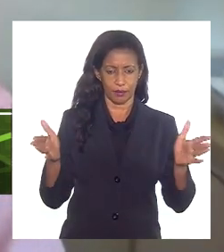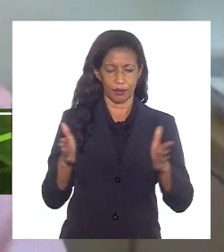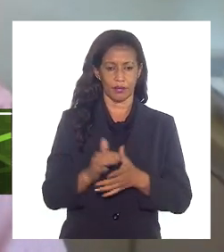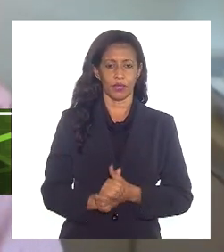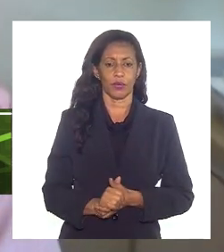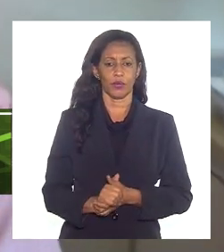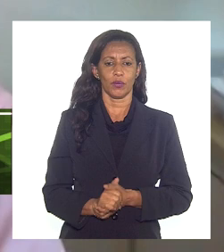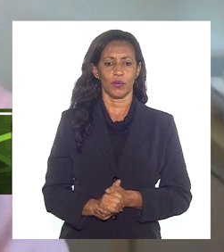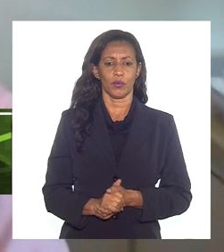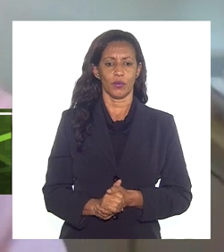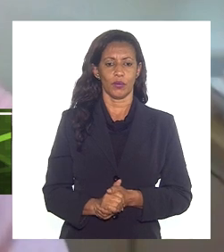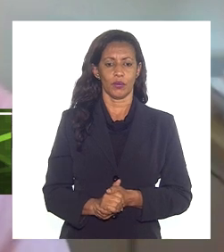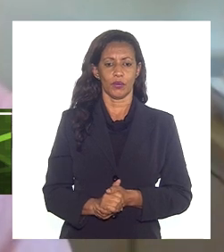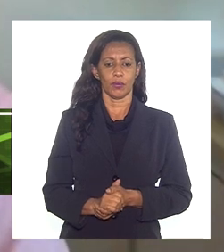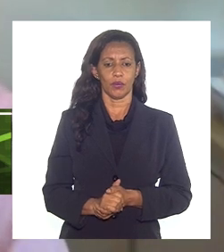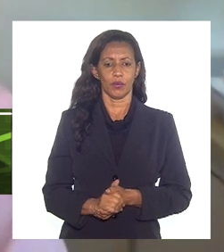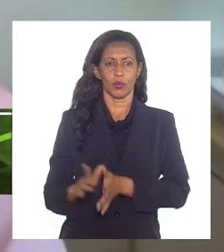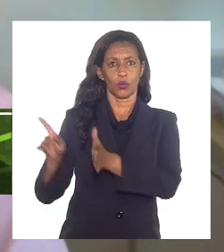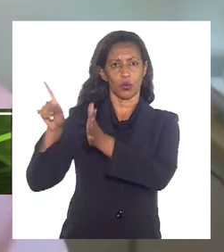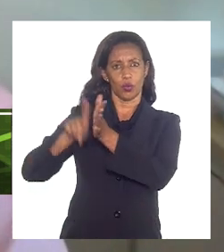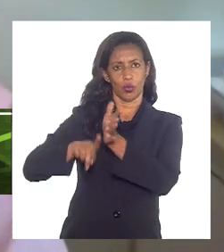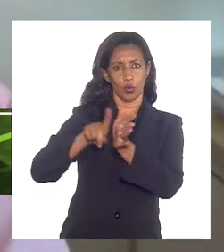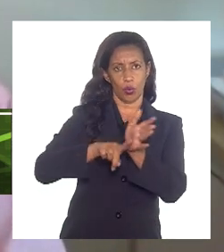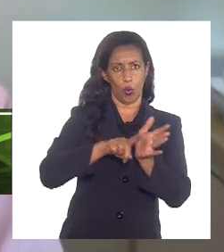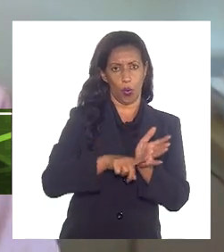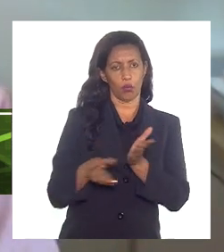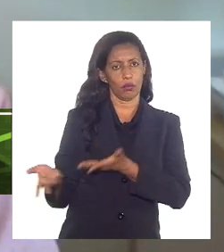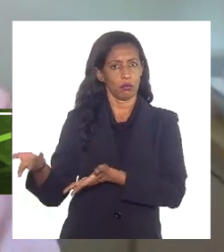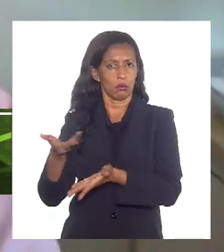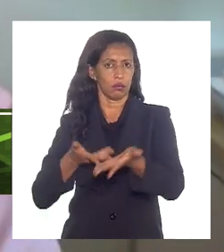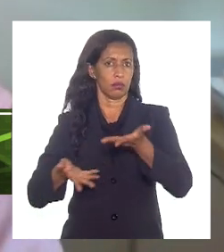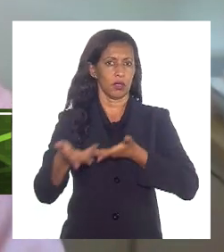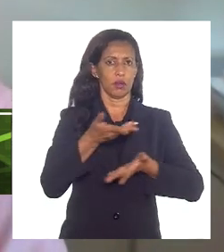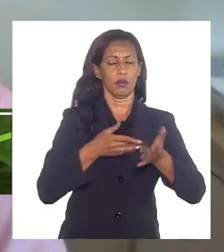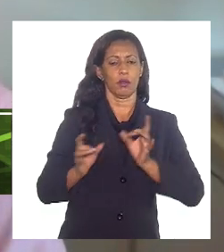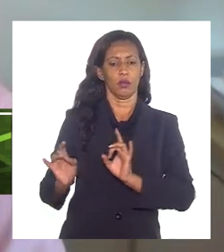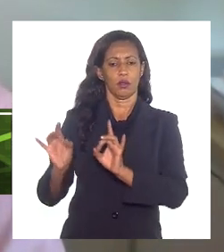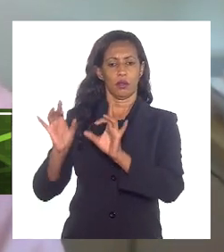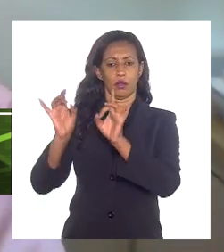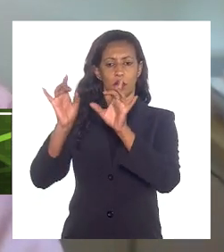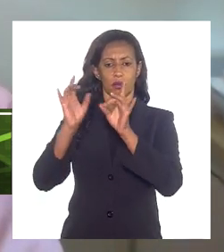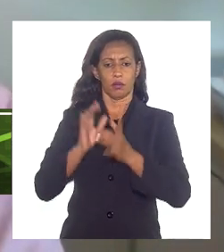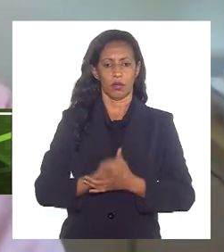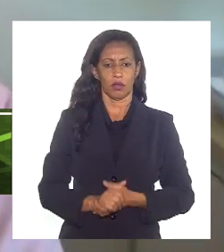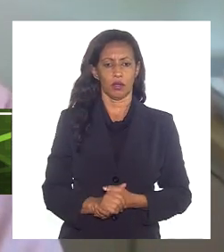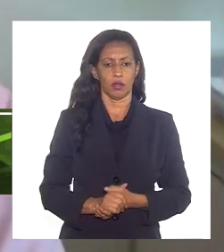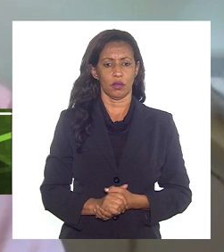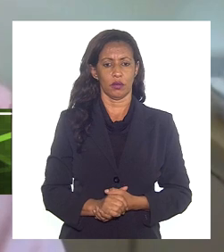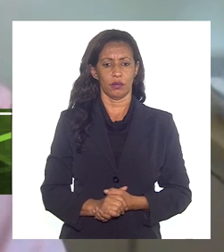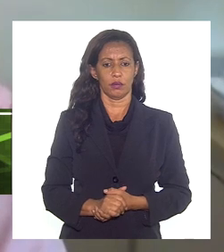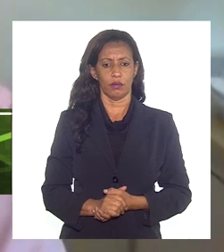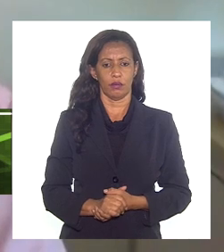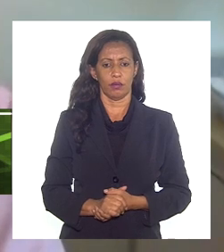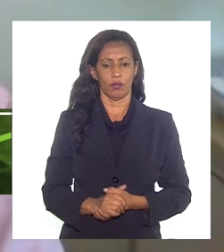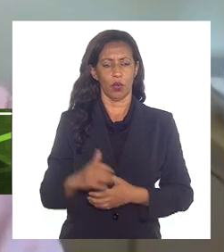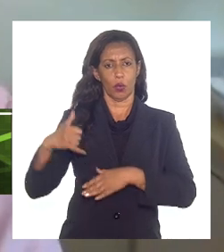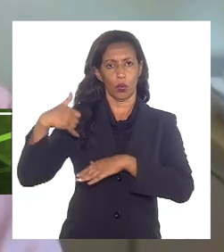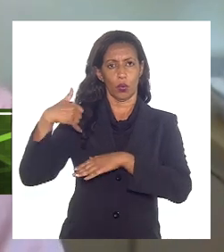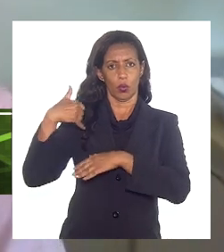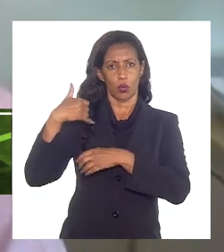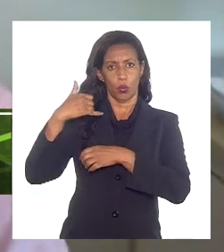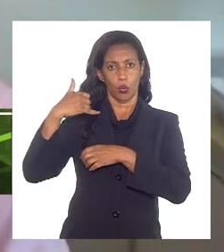abatimentos que são feitos nas participações especiais derivados dos óleos e